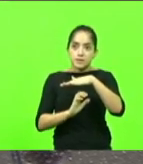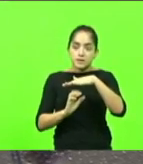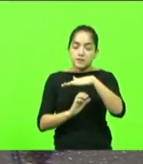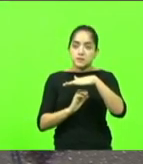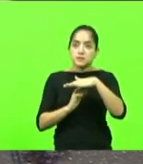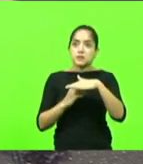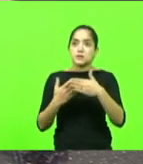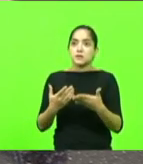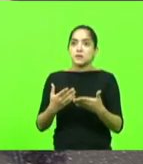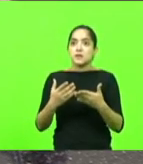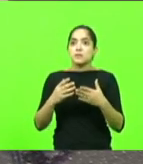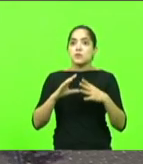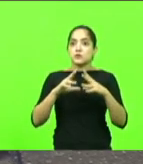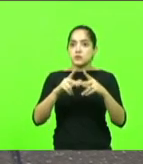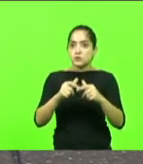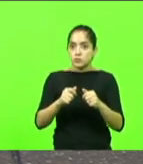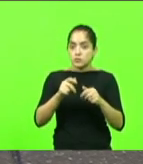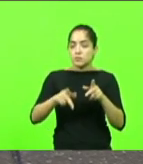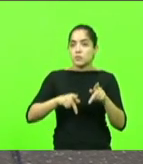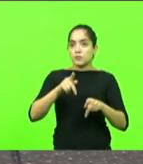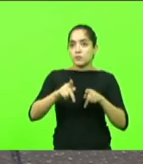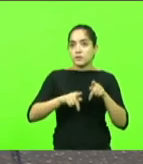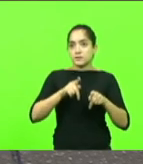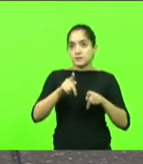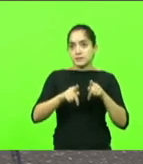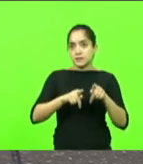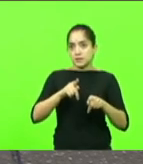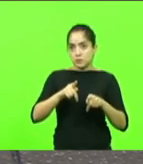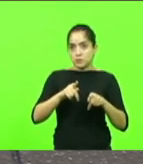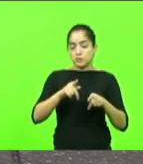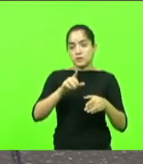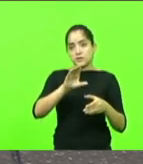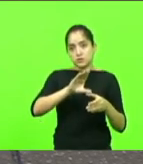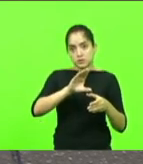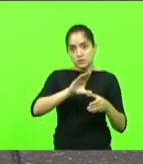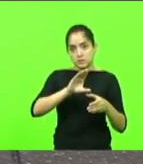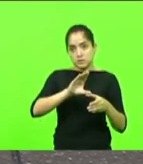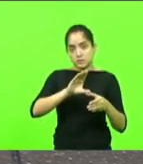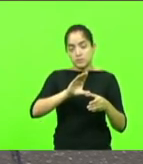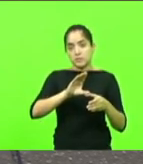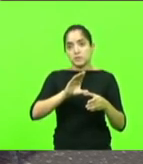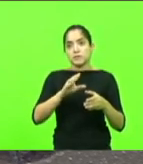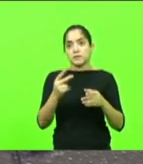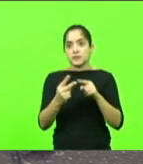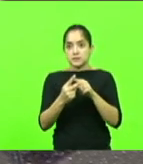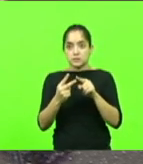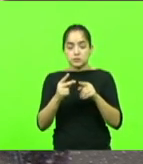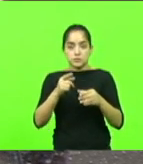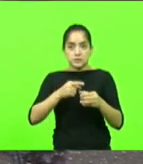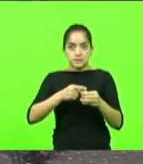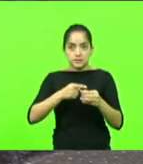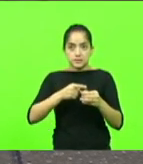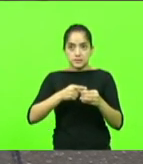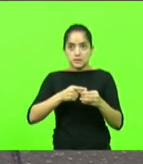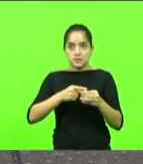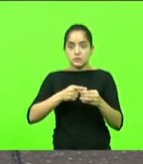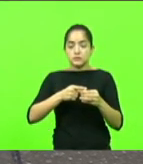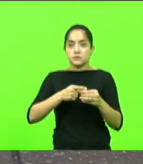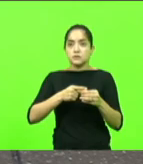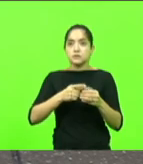a toda a população de Canoinhas e de Três Barras. esse é um insumo